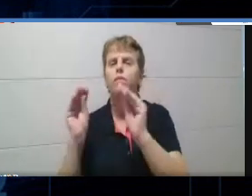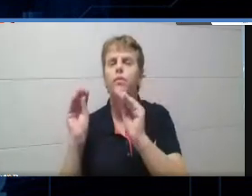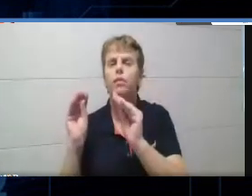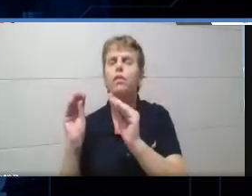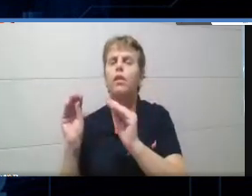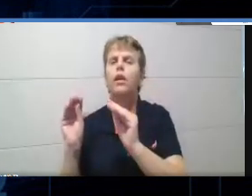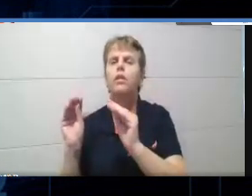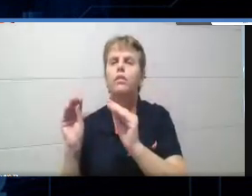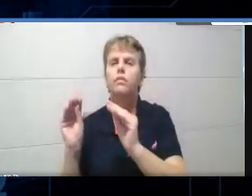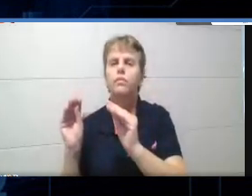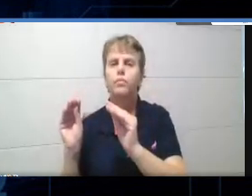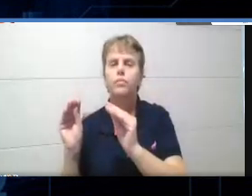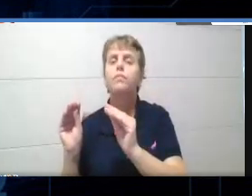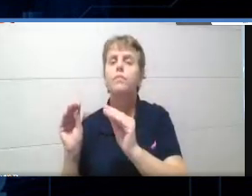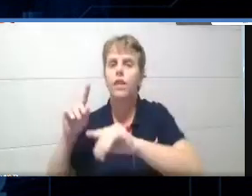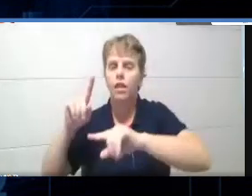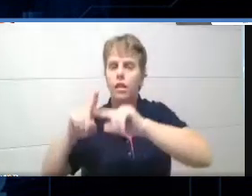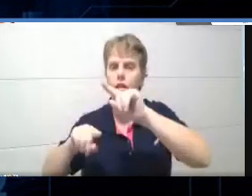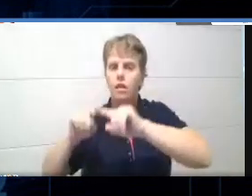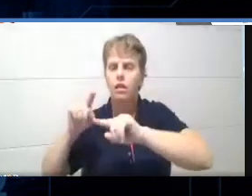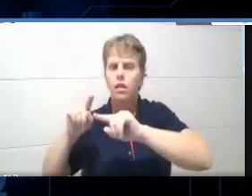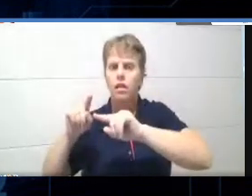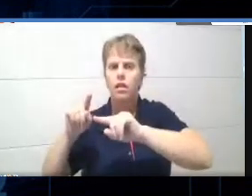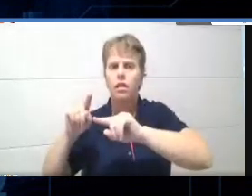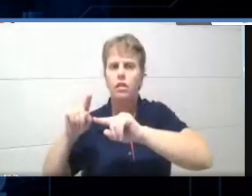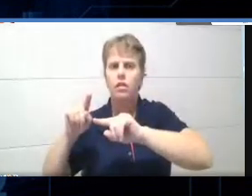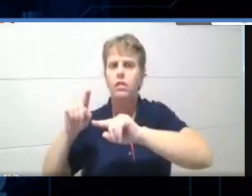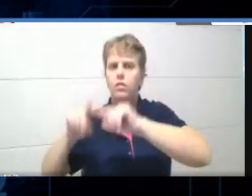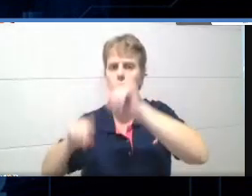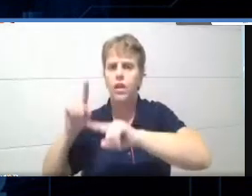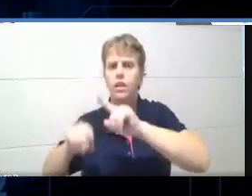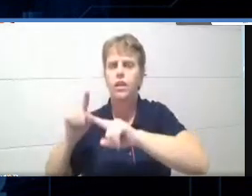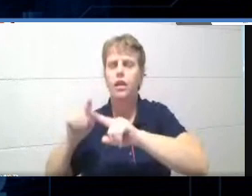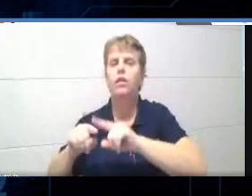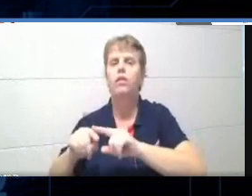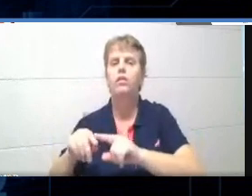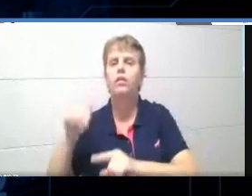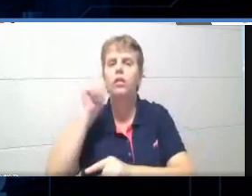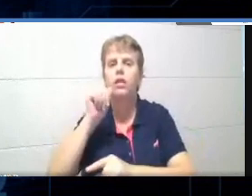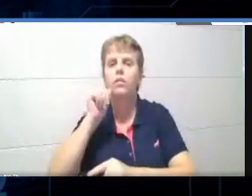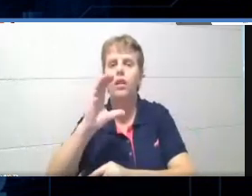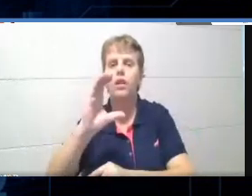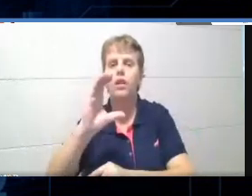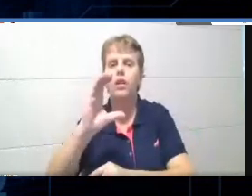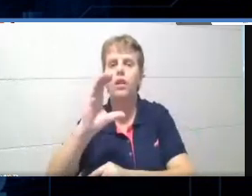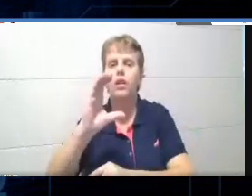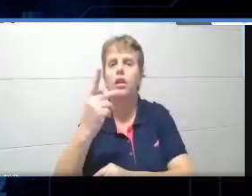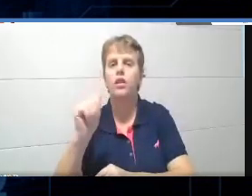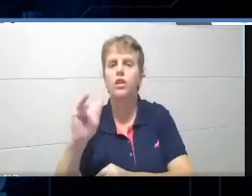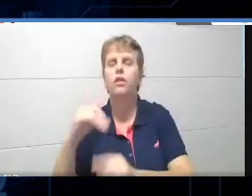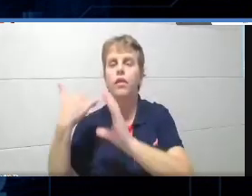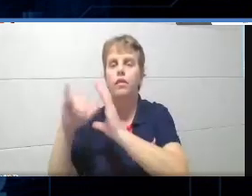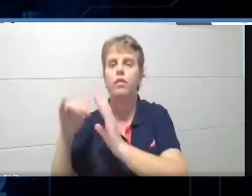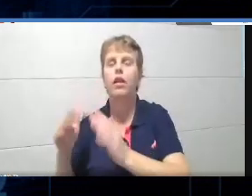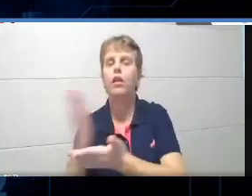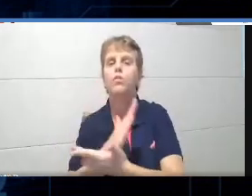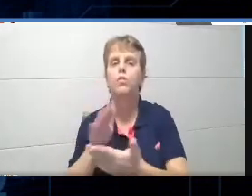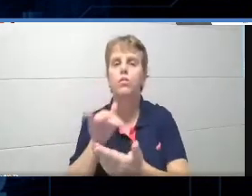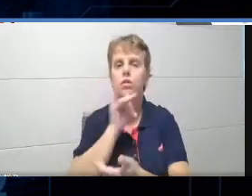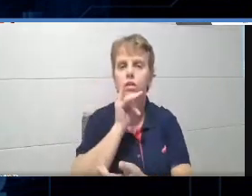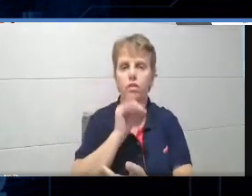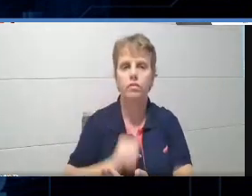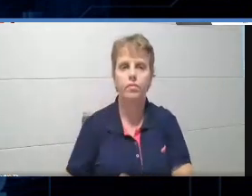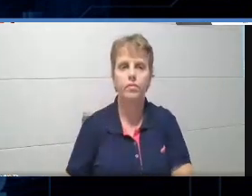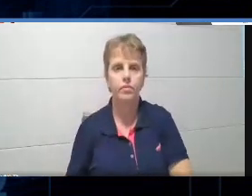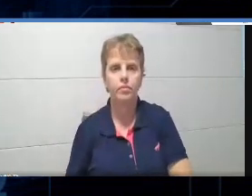alguns lá no material que a Chayeli vai mandar, alguns outros exemplos, tá, gente? Assim, rapidamente, deixa eu